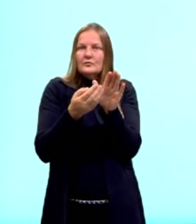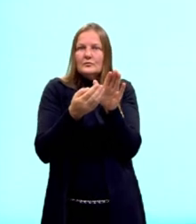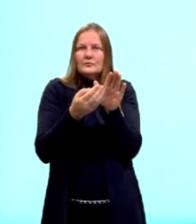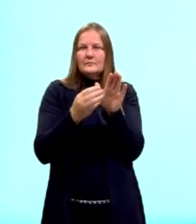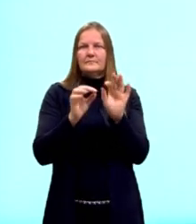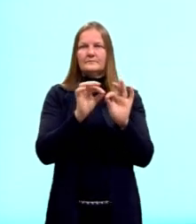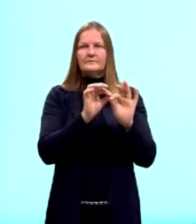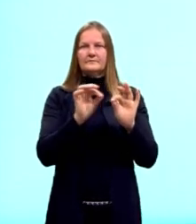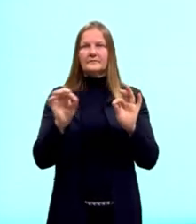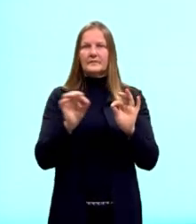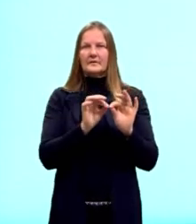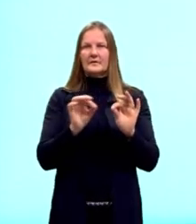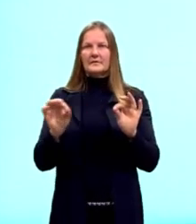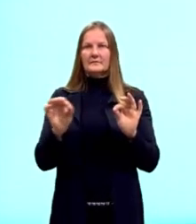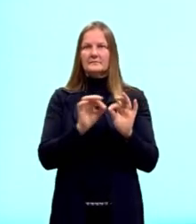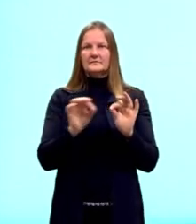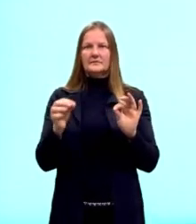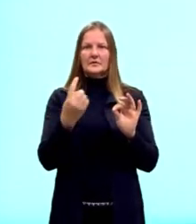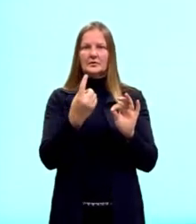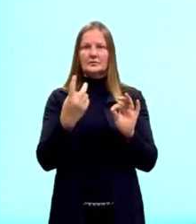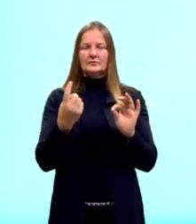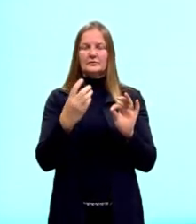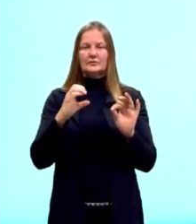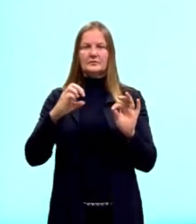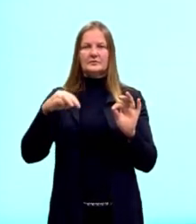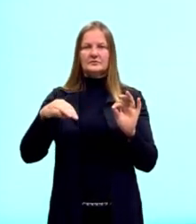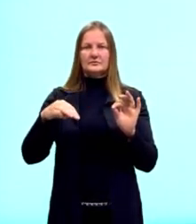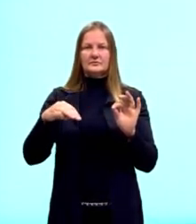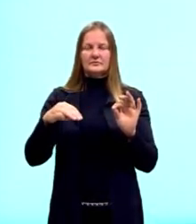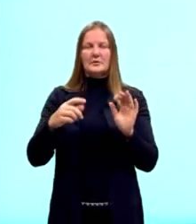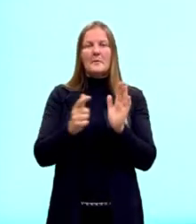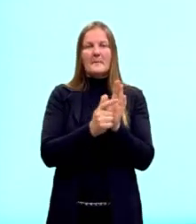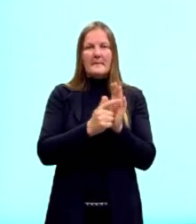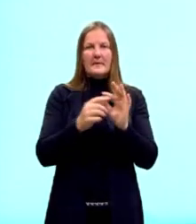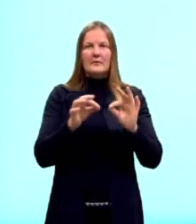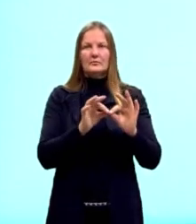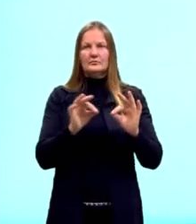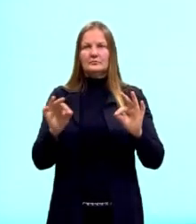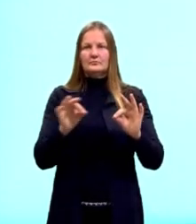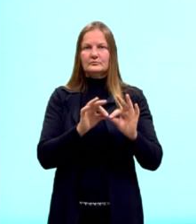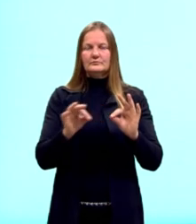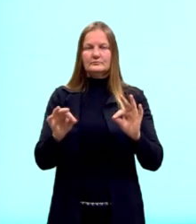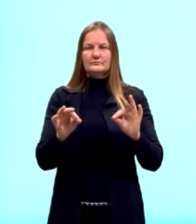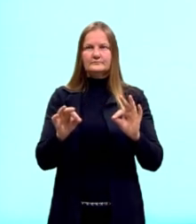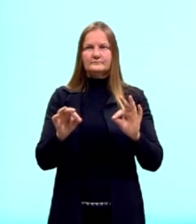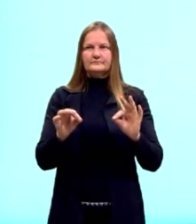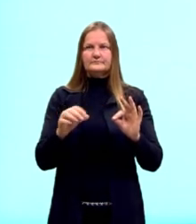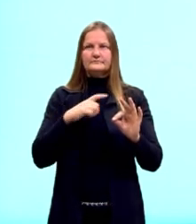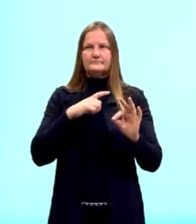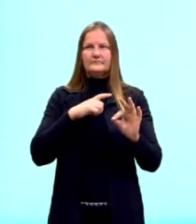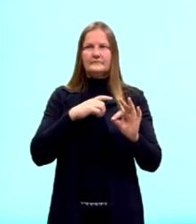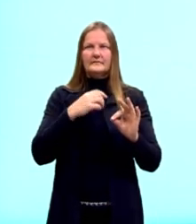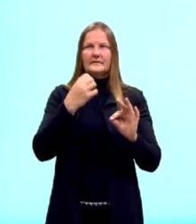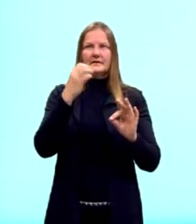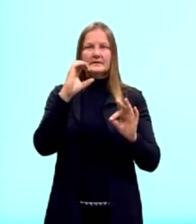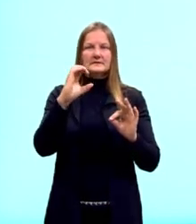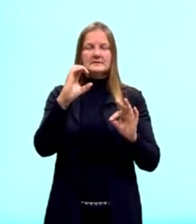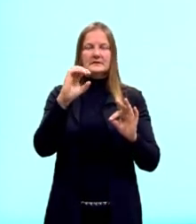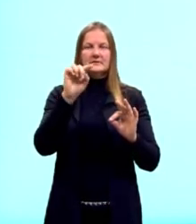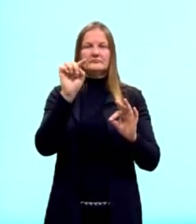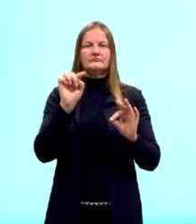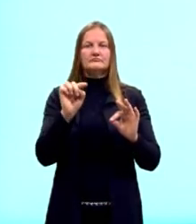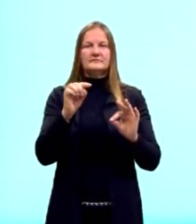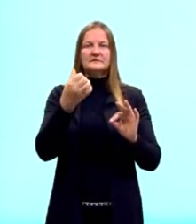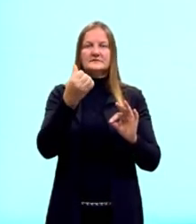dobradura, nós ficamos com 12 centímetros ainda na folha. Então, significa que essa medida de C, ela